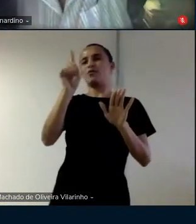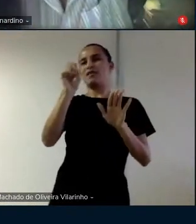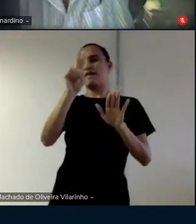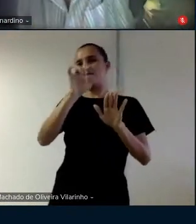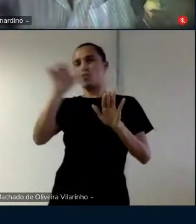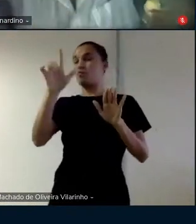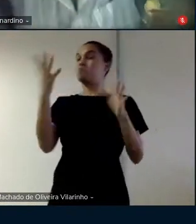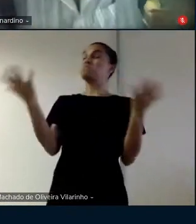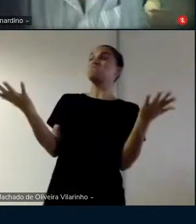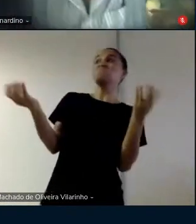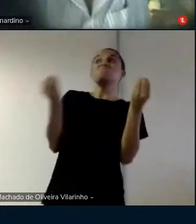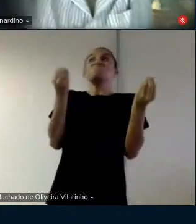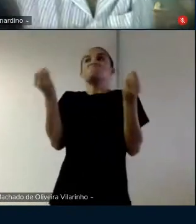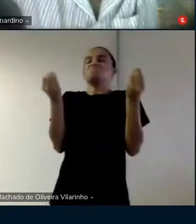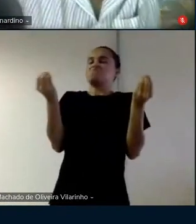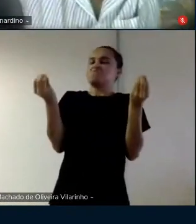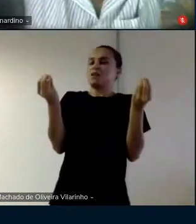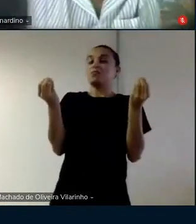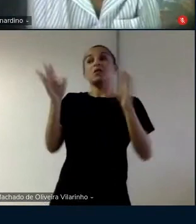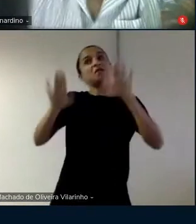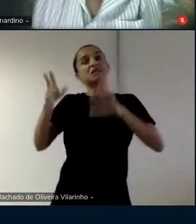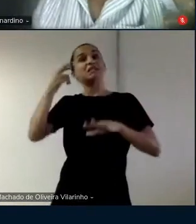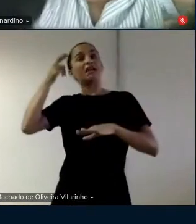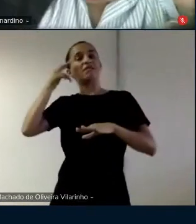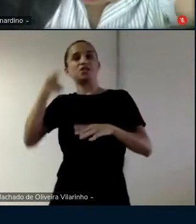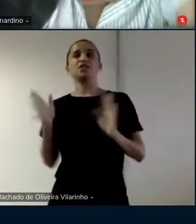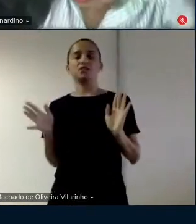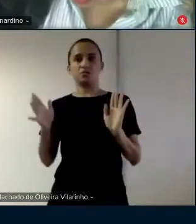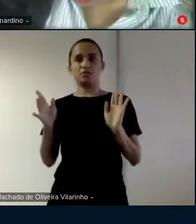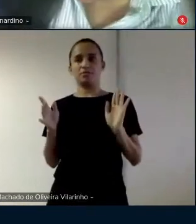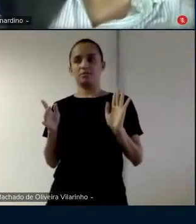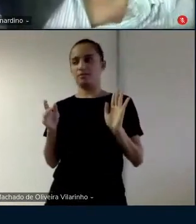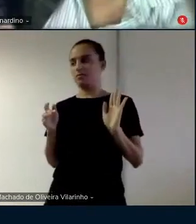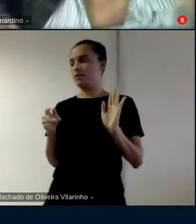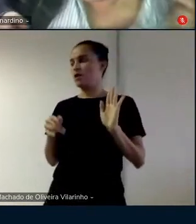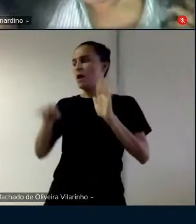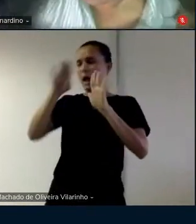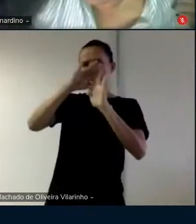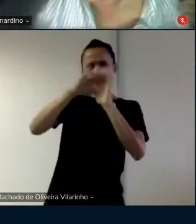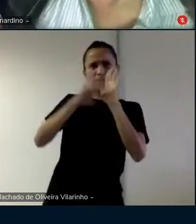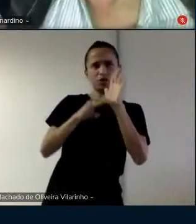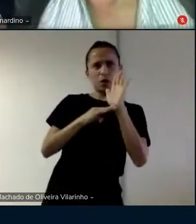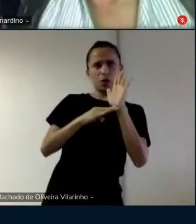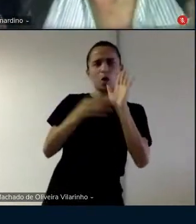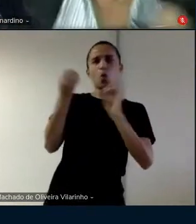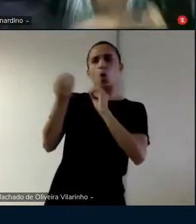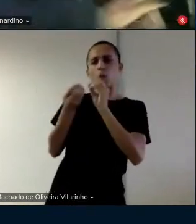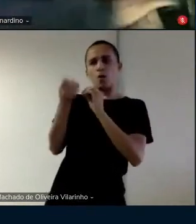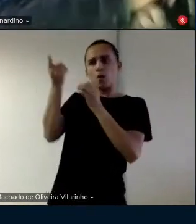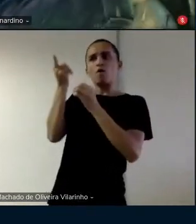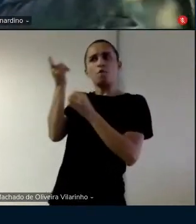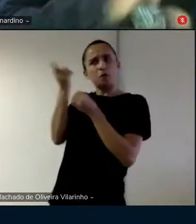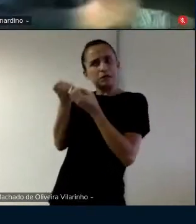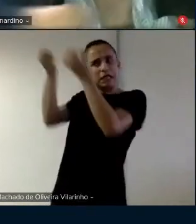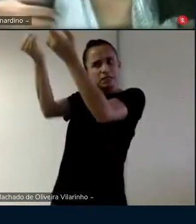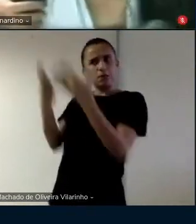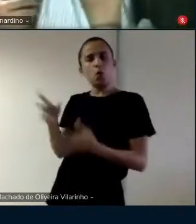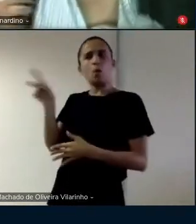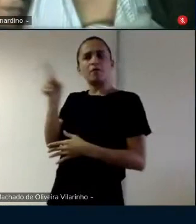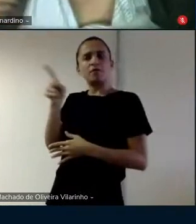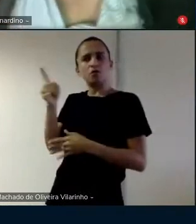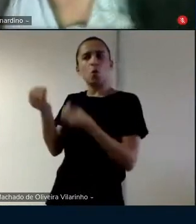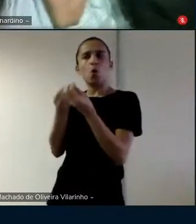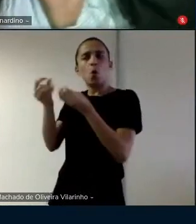escrito no plano de aula que aí na hora na hora que eu fiz eu não fui lá no plano de aula você deu orientação pro professor de como fazer essa